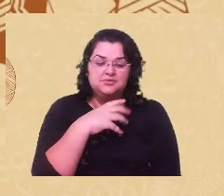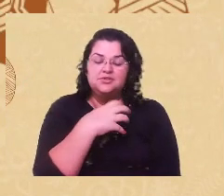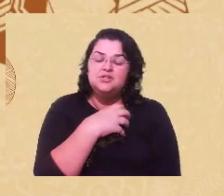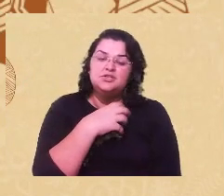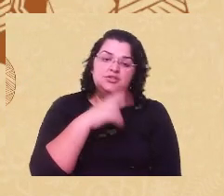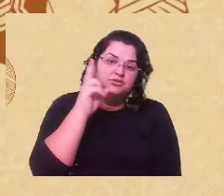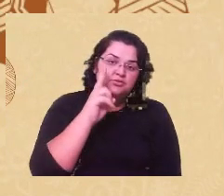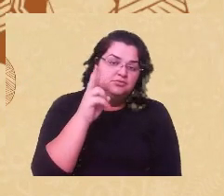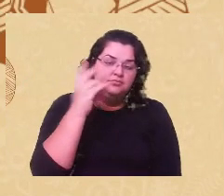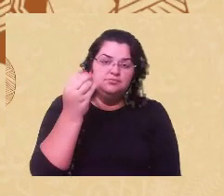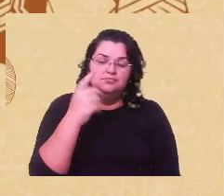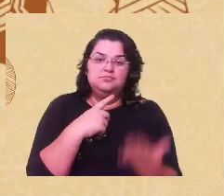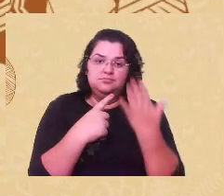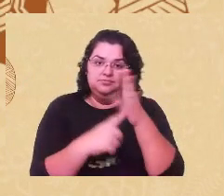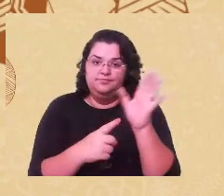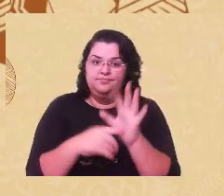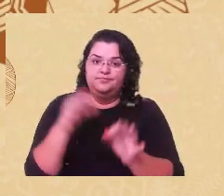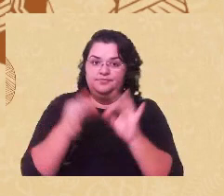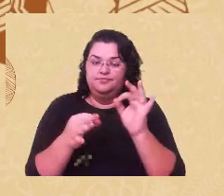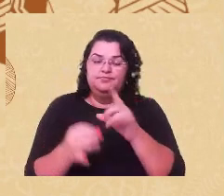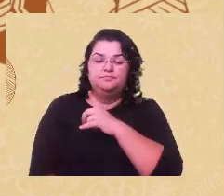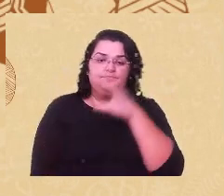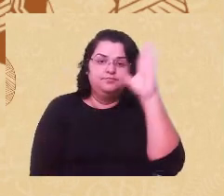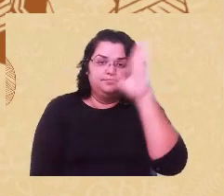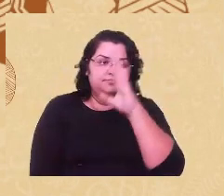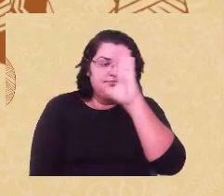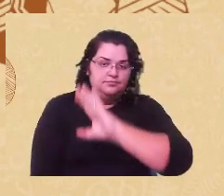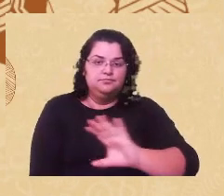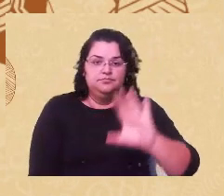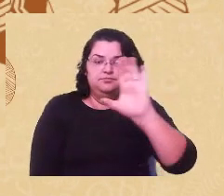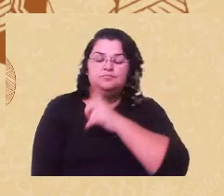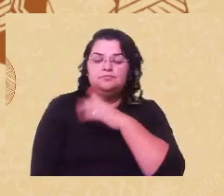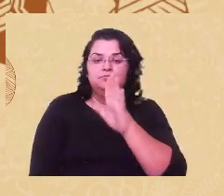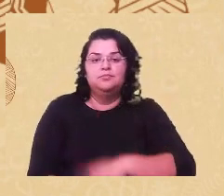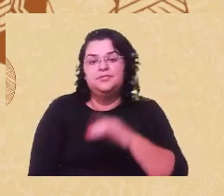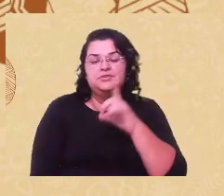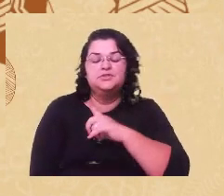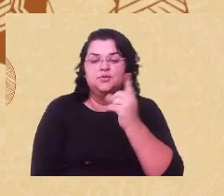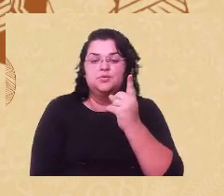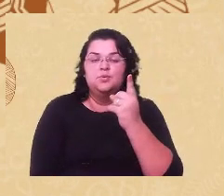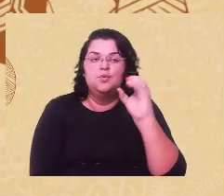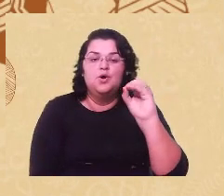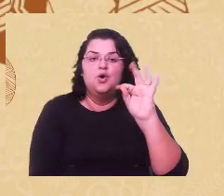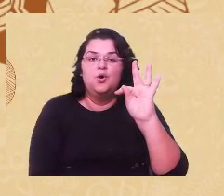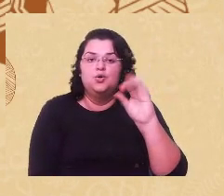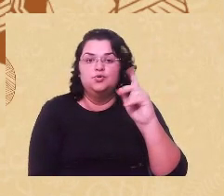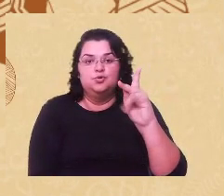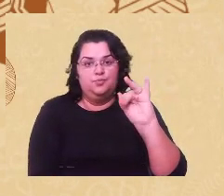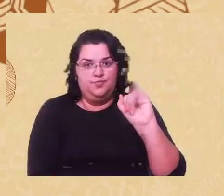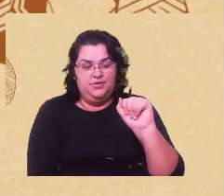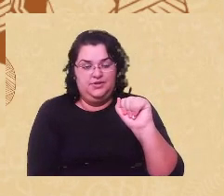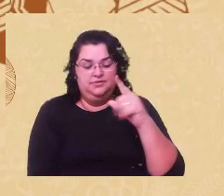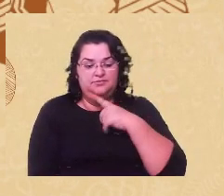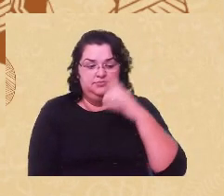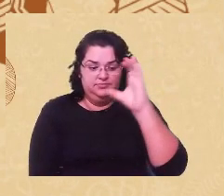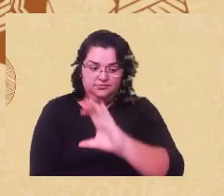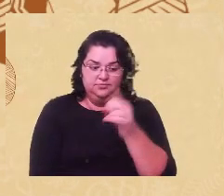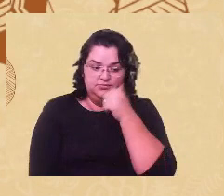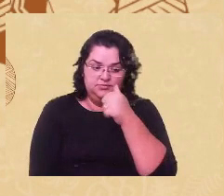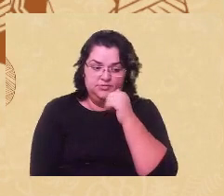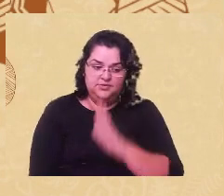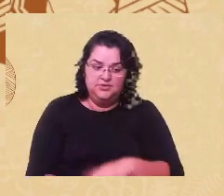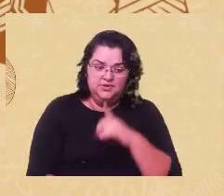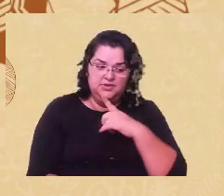mostra de que a justiça reprodutiva no Brasil talvez mais do que o sonho seja uma utopia. A Adeli, essa mulher que aparece aqui